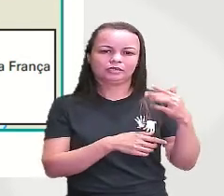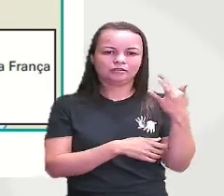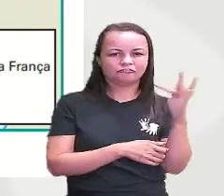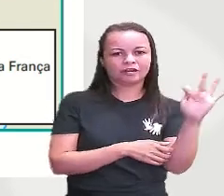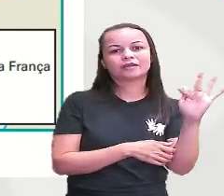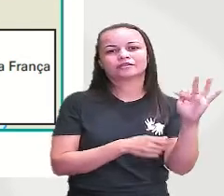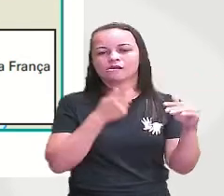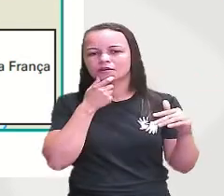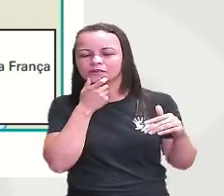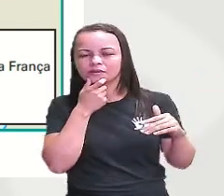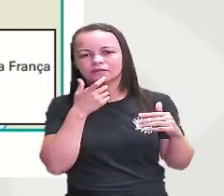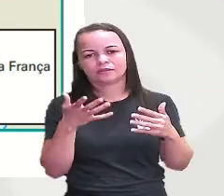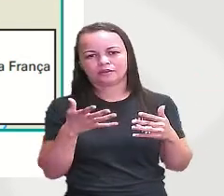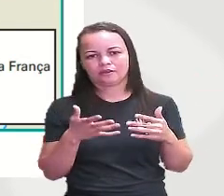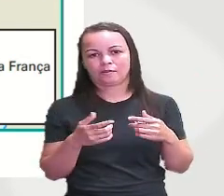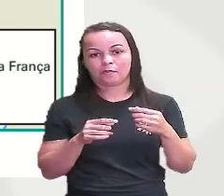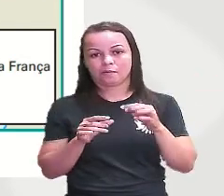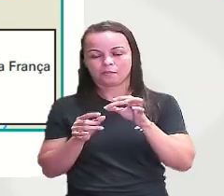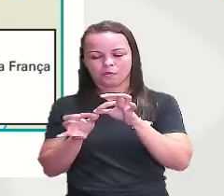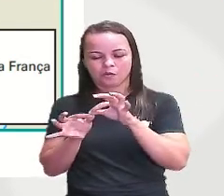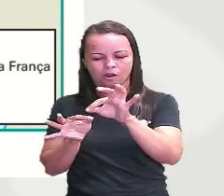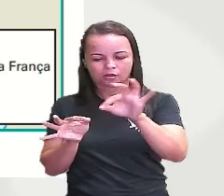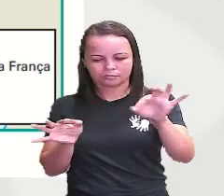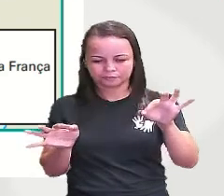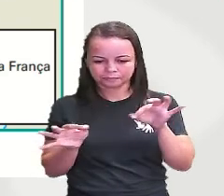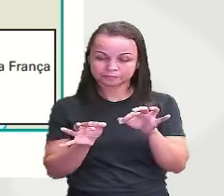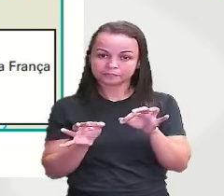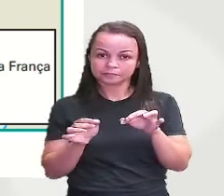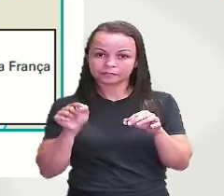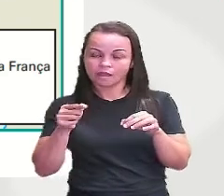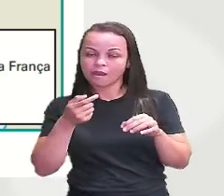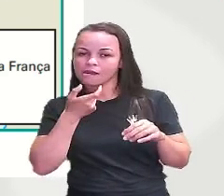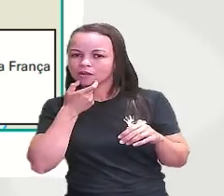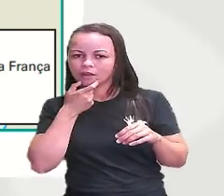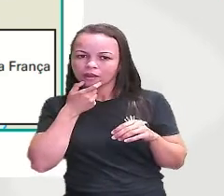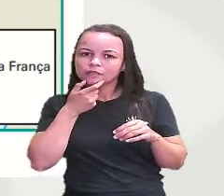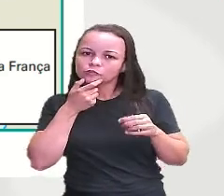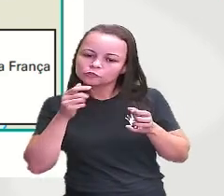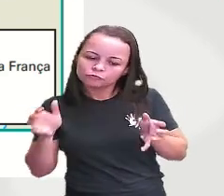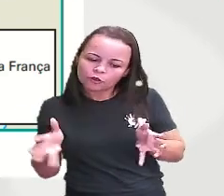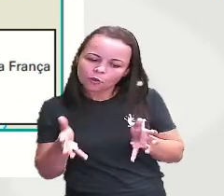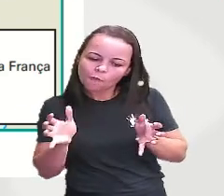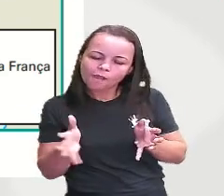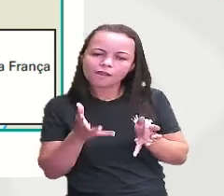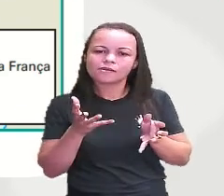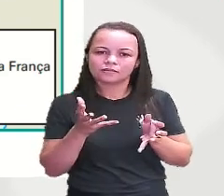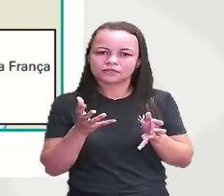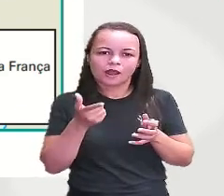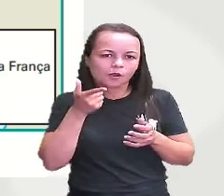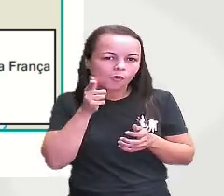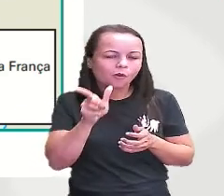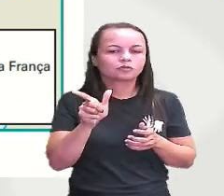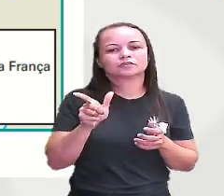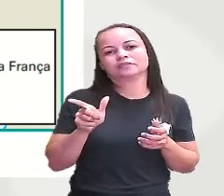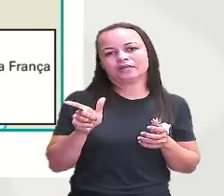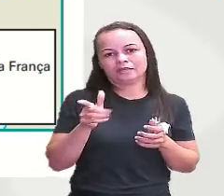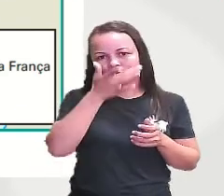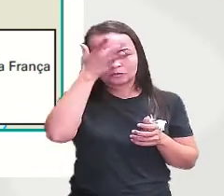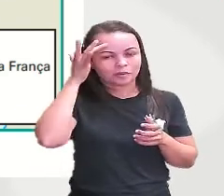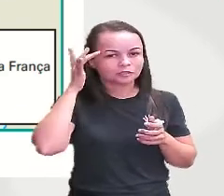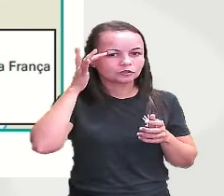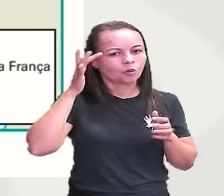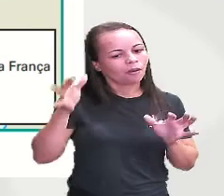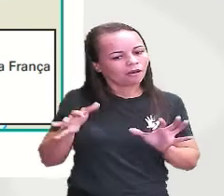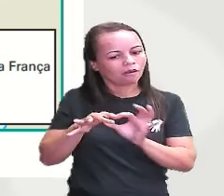e a Inglaterra com toda a sua influência ela vai ali conseguir aliados pra